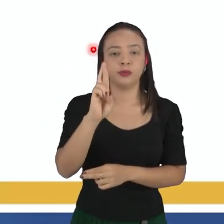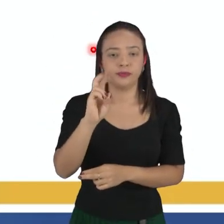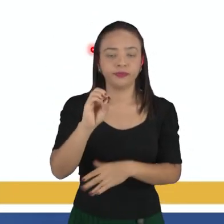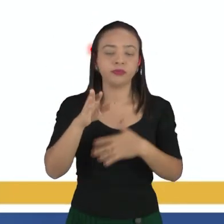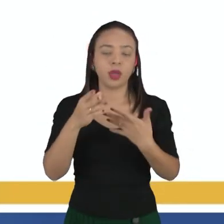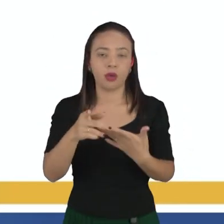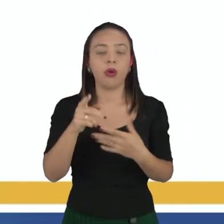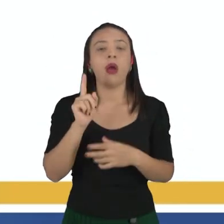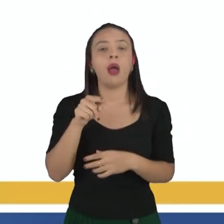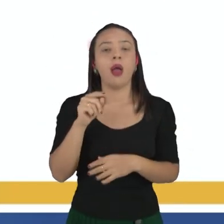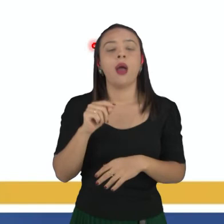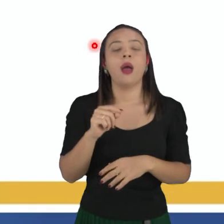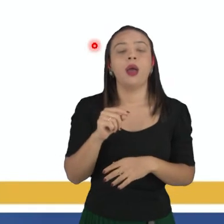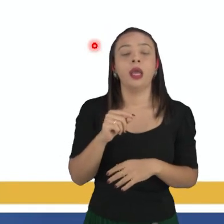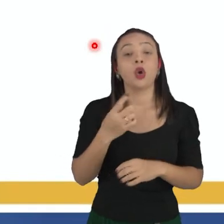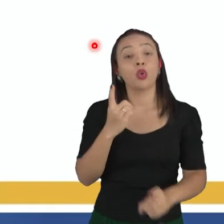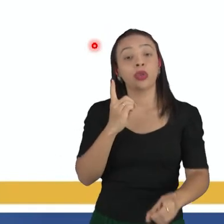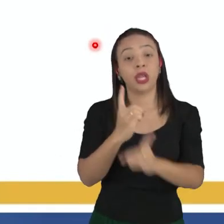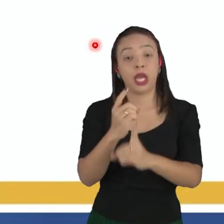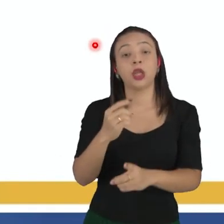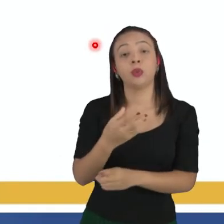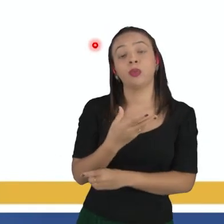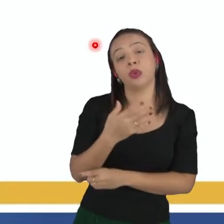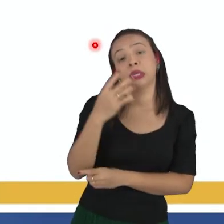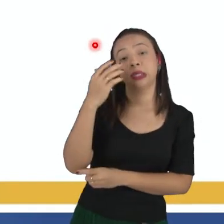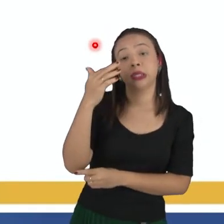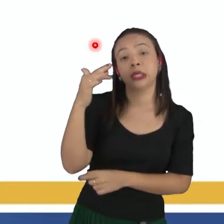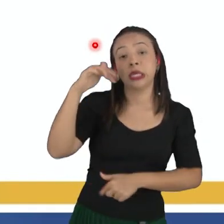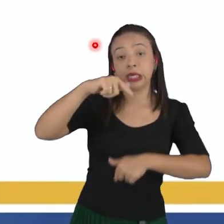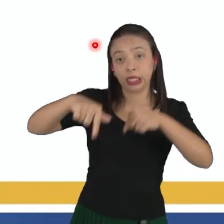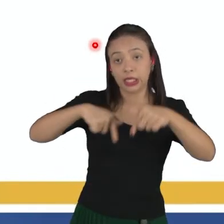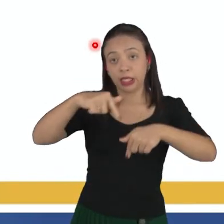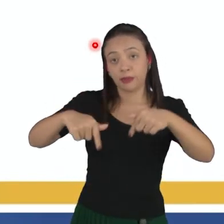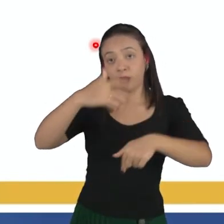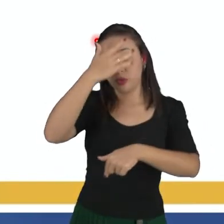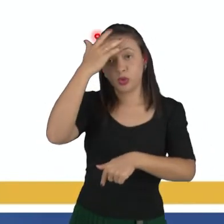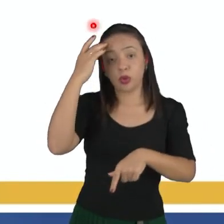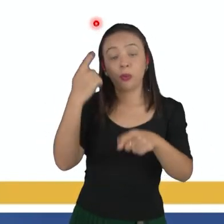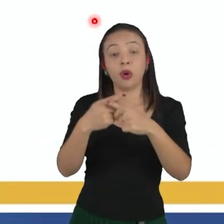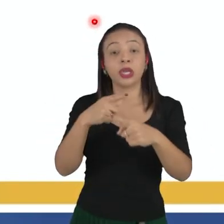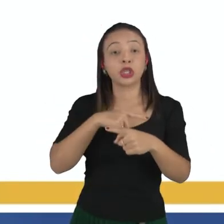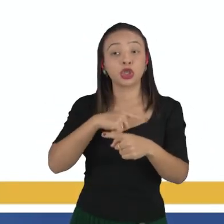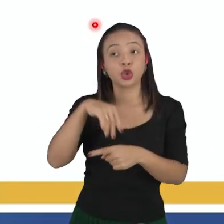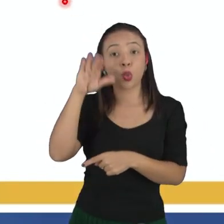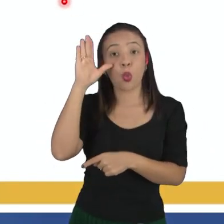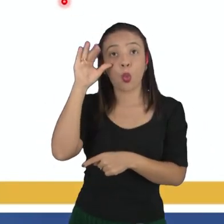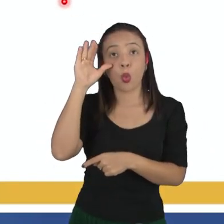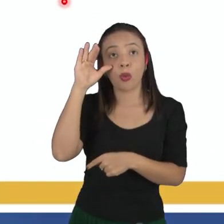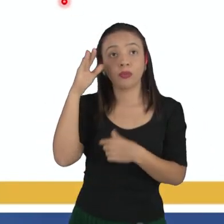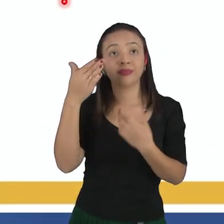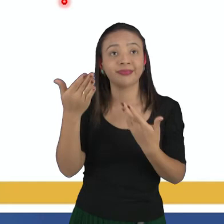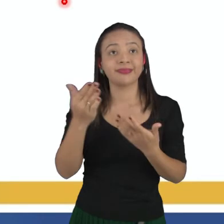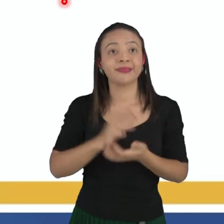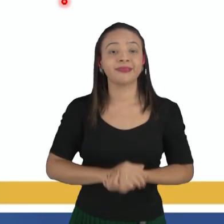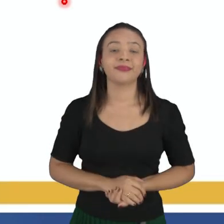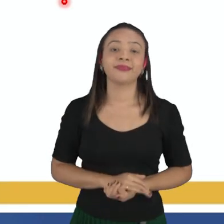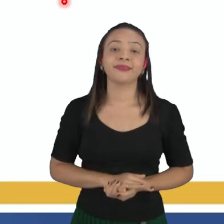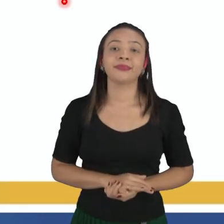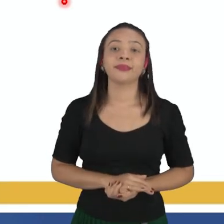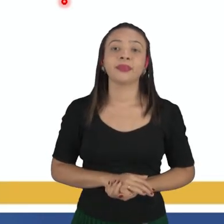descoberto pelo esse alquimista porque ele tinha alguns interesses. E aí é uma das histórias, né, é uma das